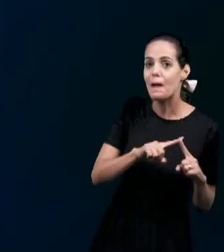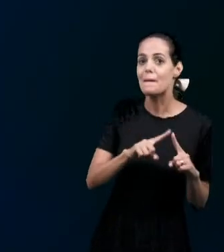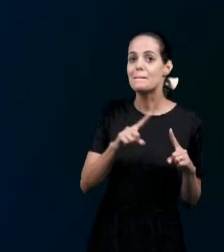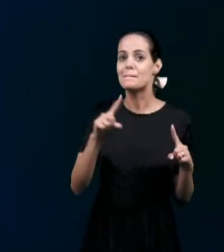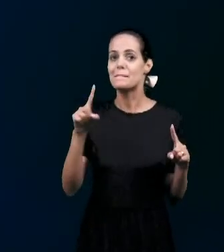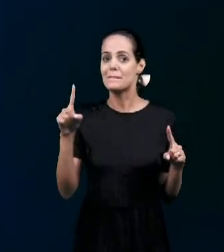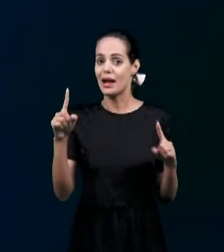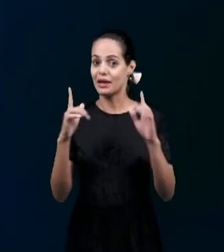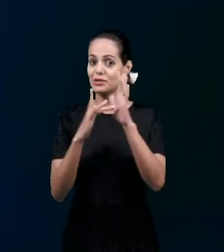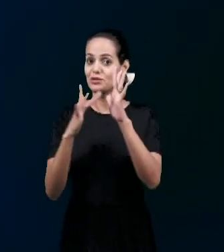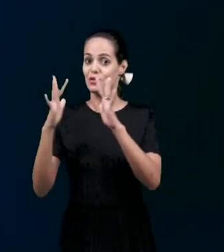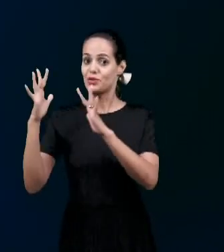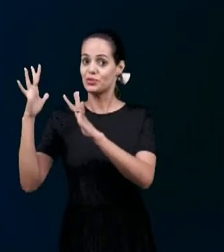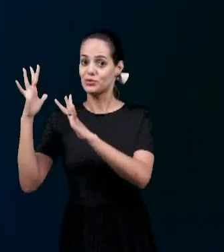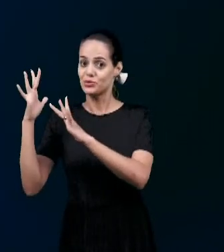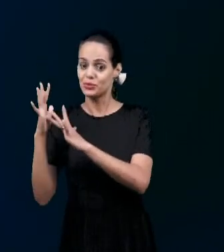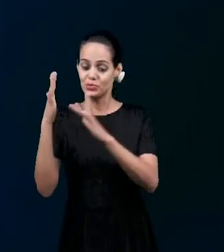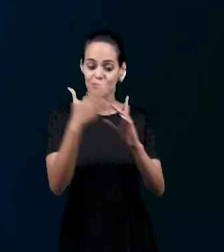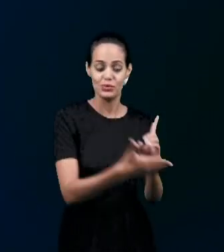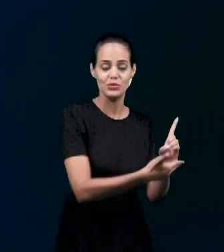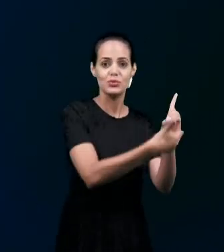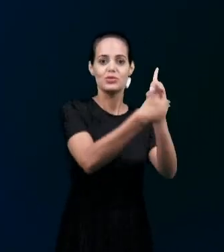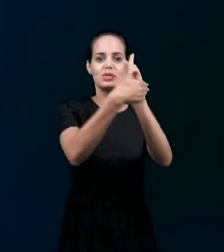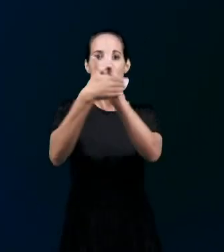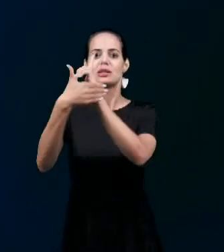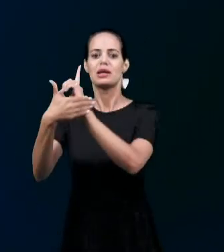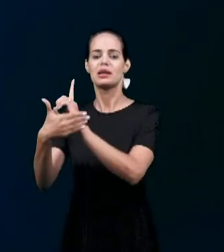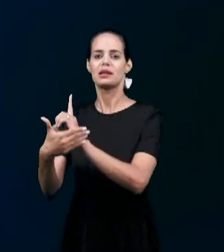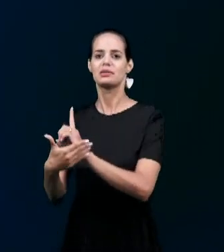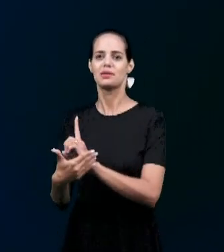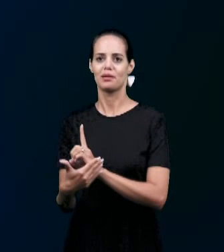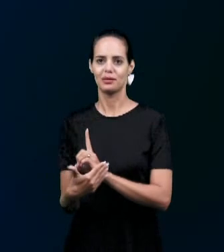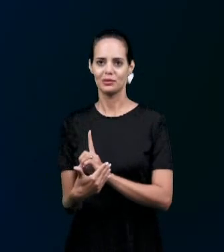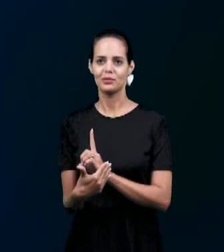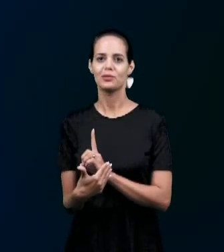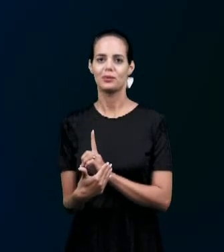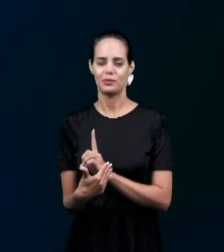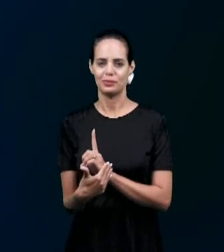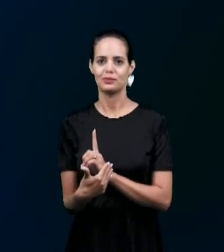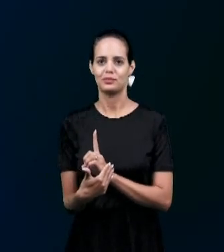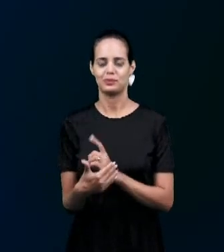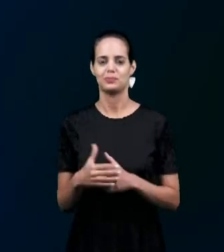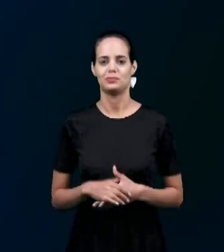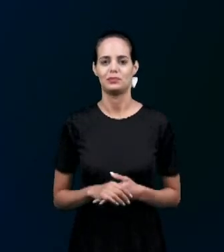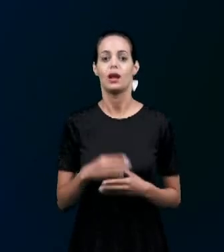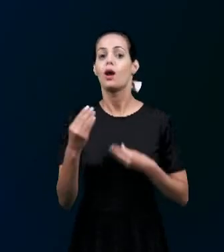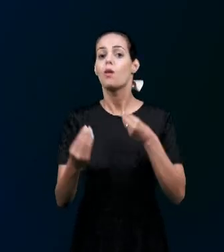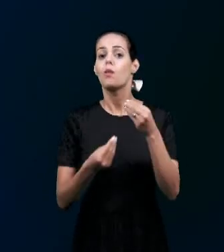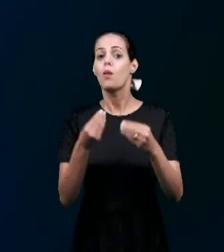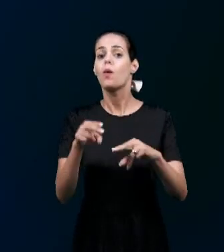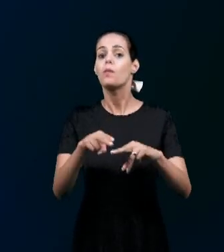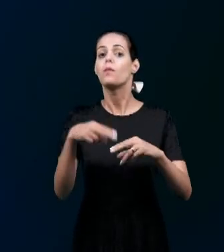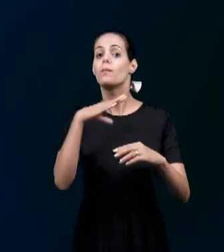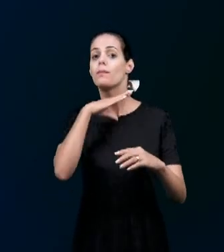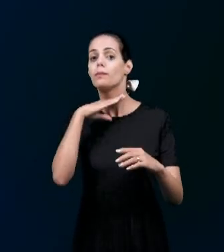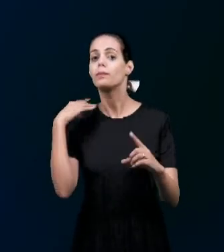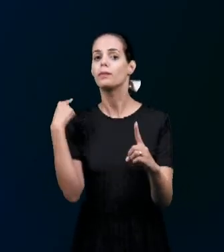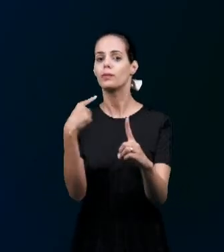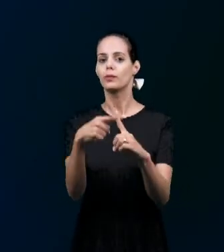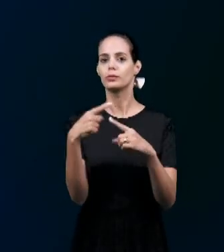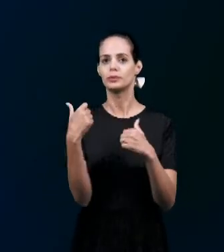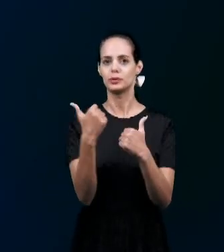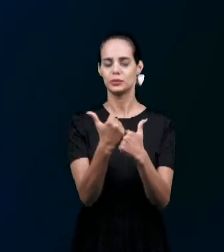contrária E atirou Do meio de nós Cravando-a Na cruz Desta forma O Senhor